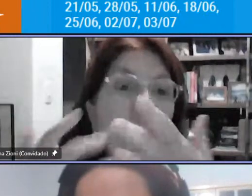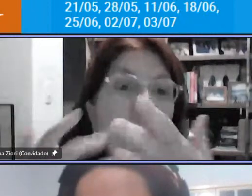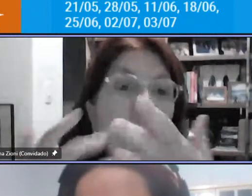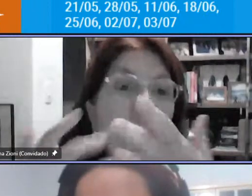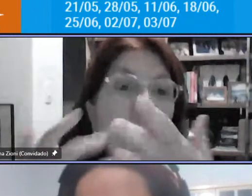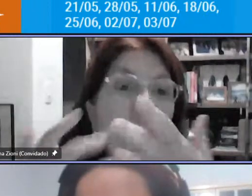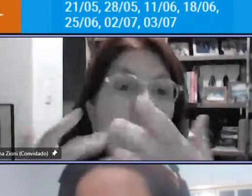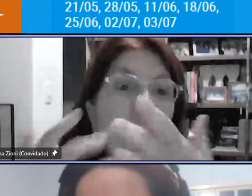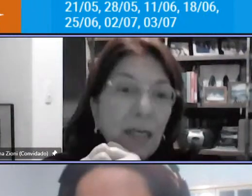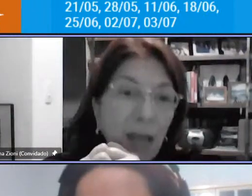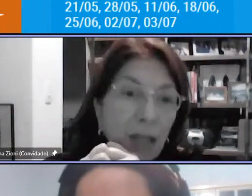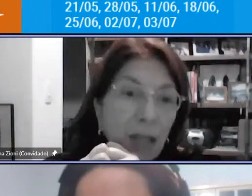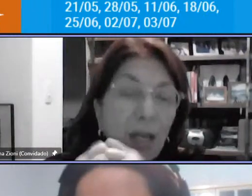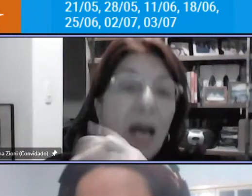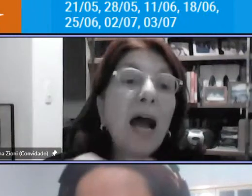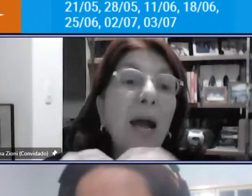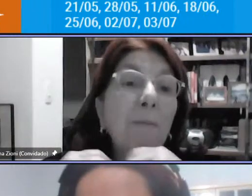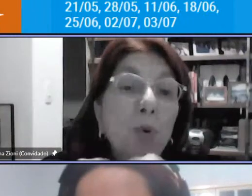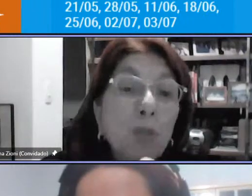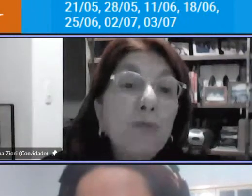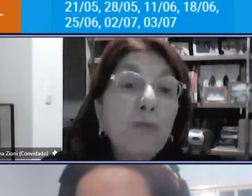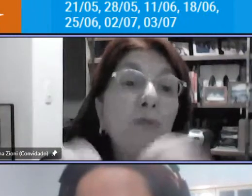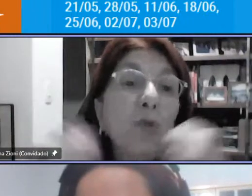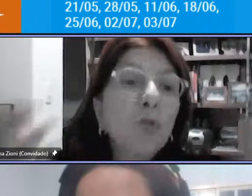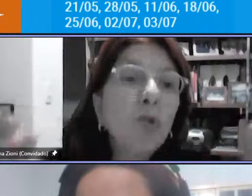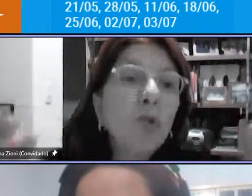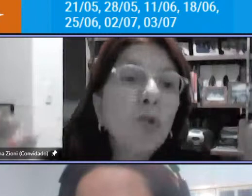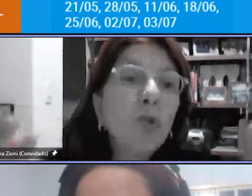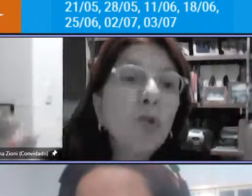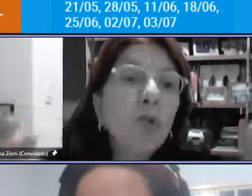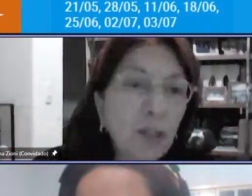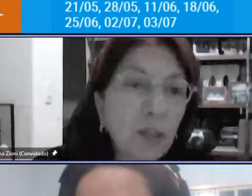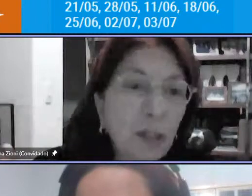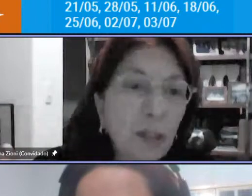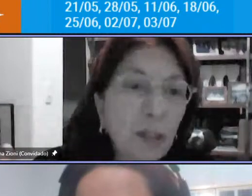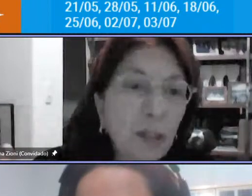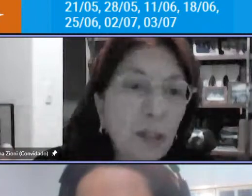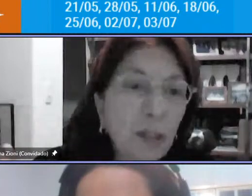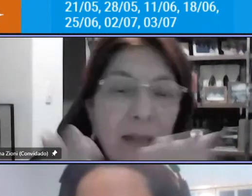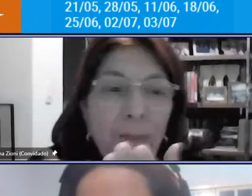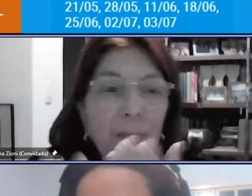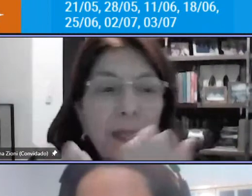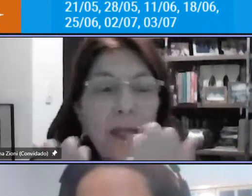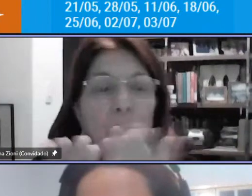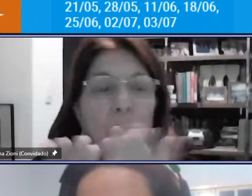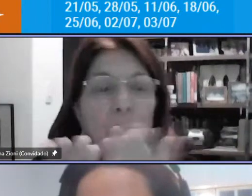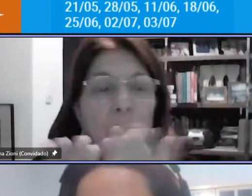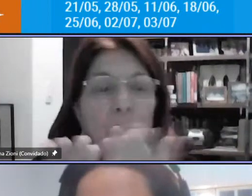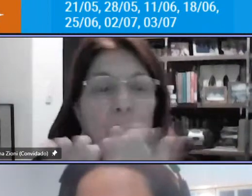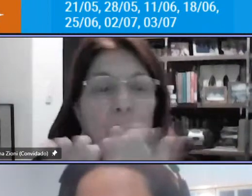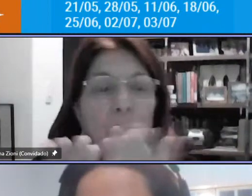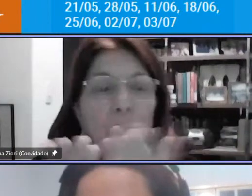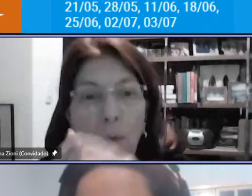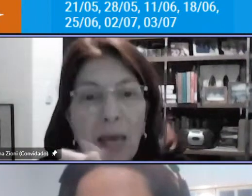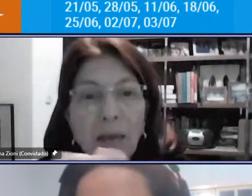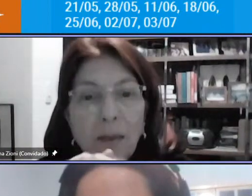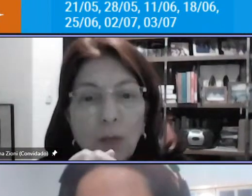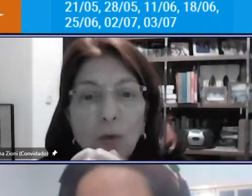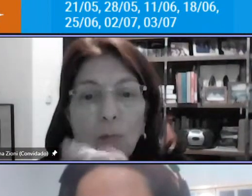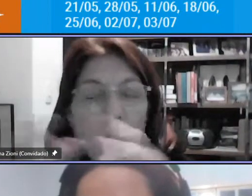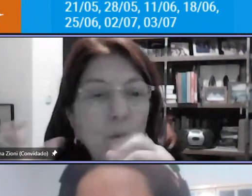multimodalidade a multifuncionalidade essa quando vocês